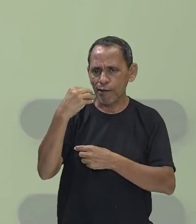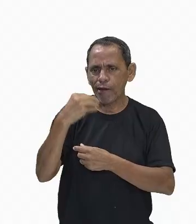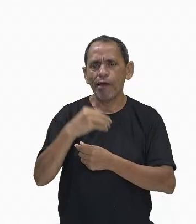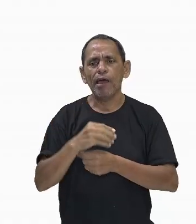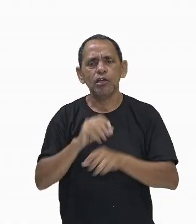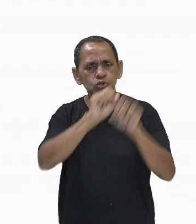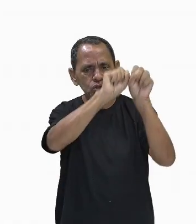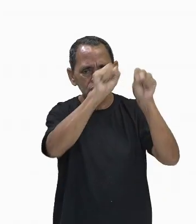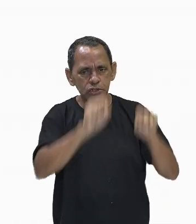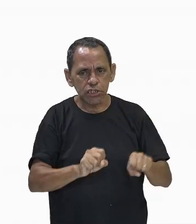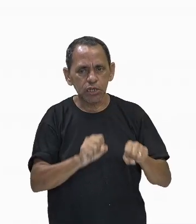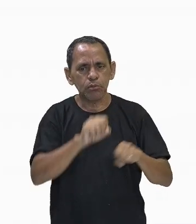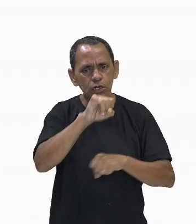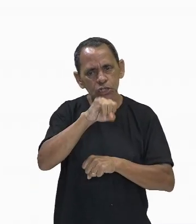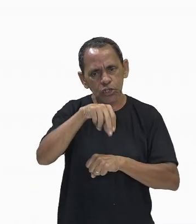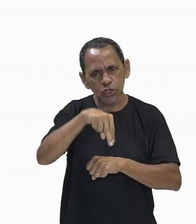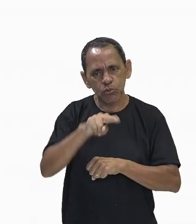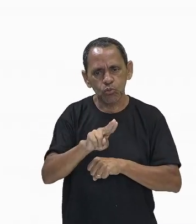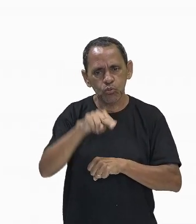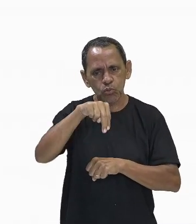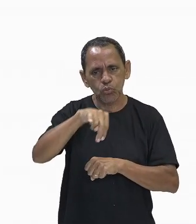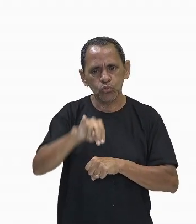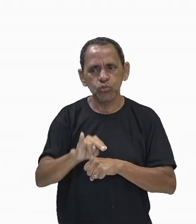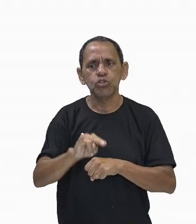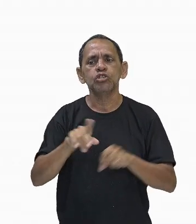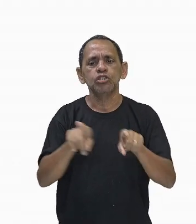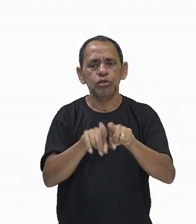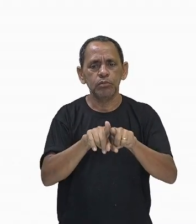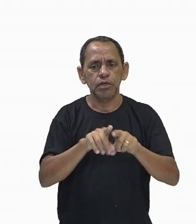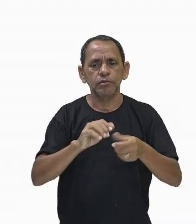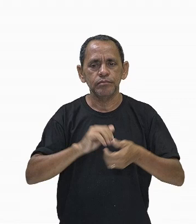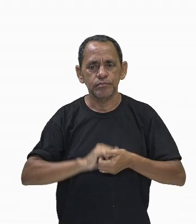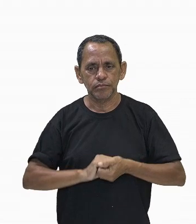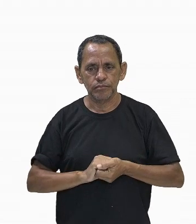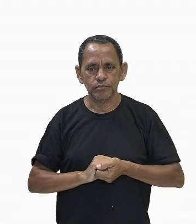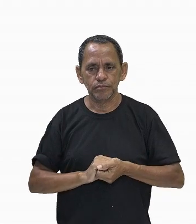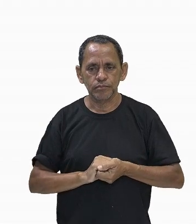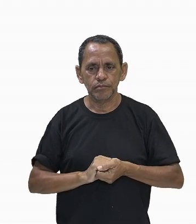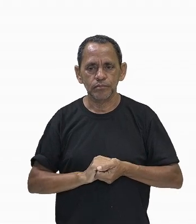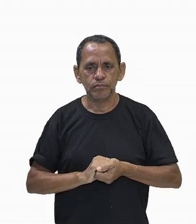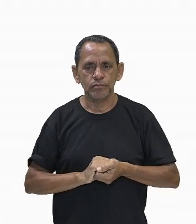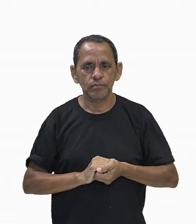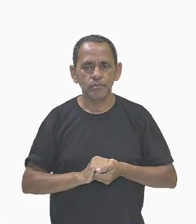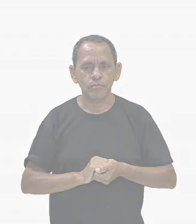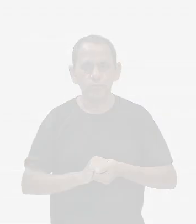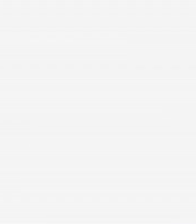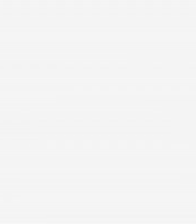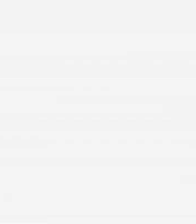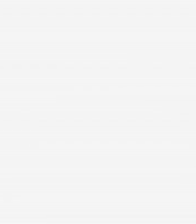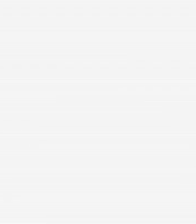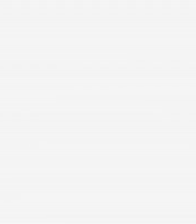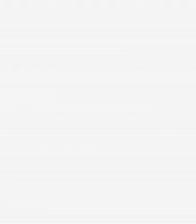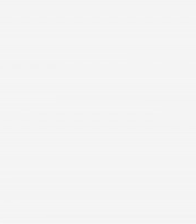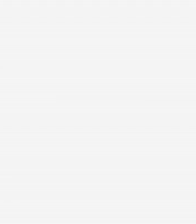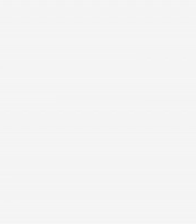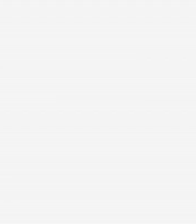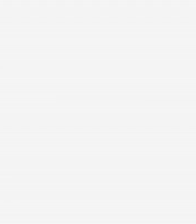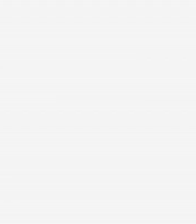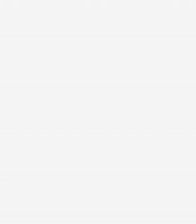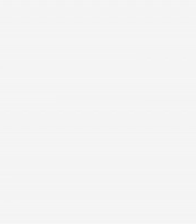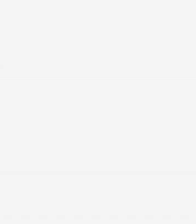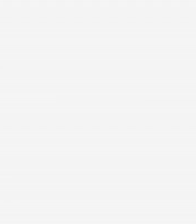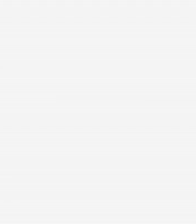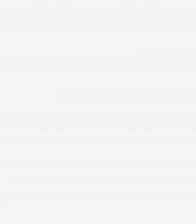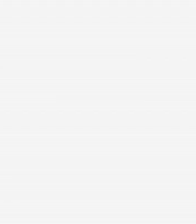Agora sim, eu trago para vocês o outro sistema para confrontar com o sistema imune, que é o linfático.